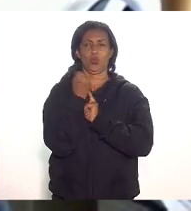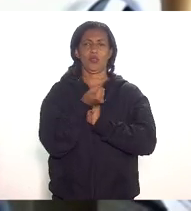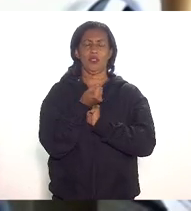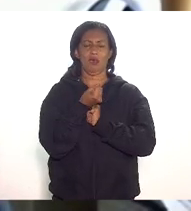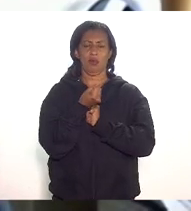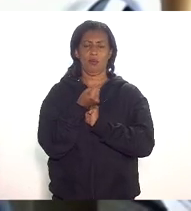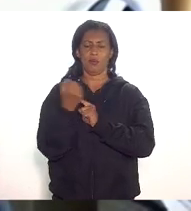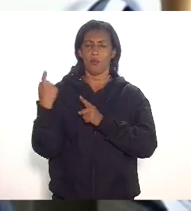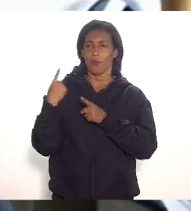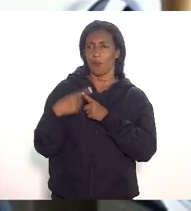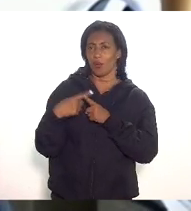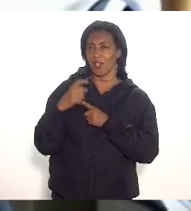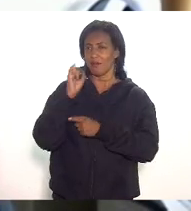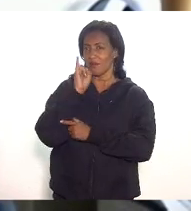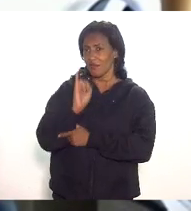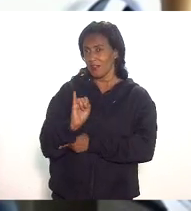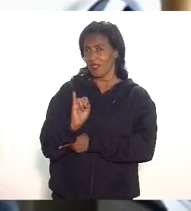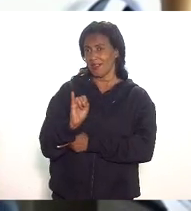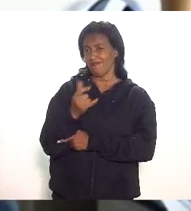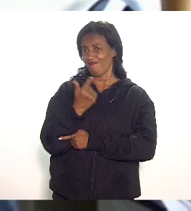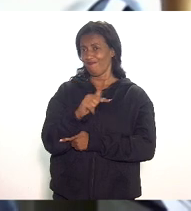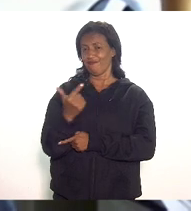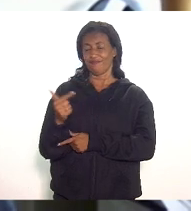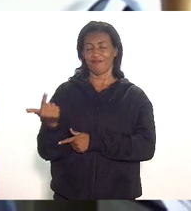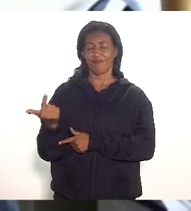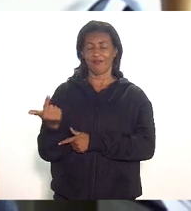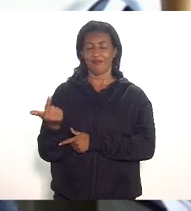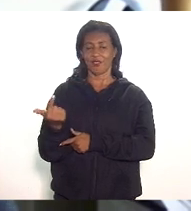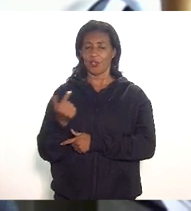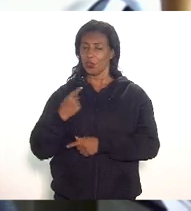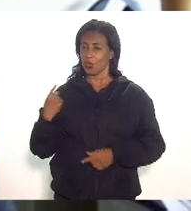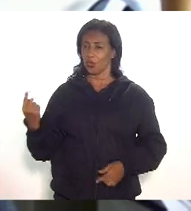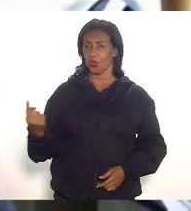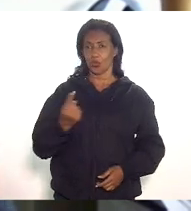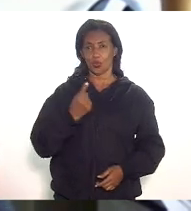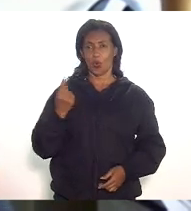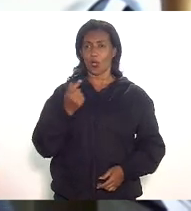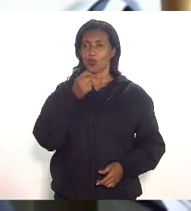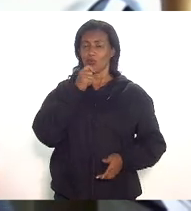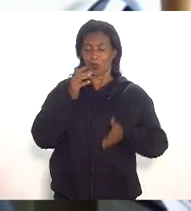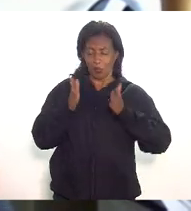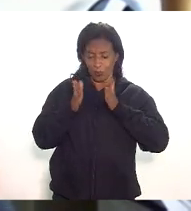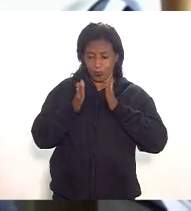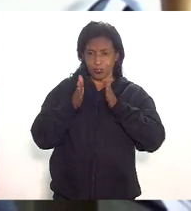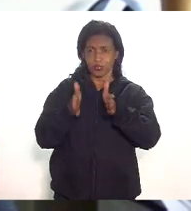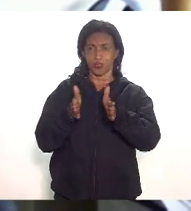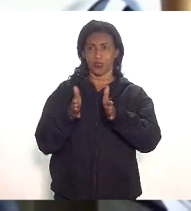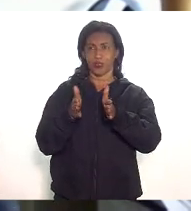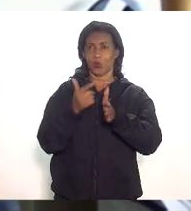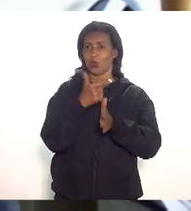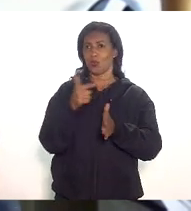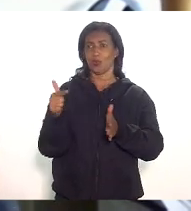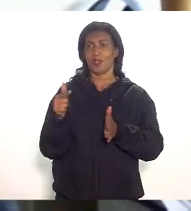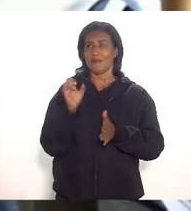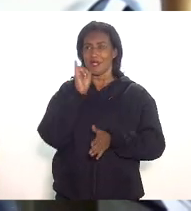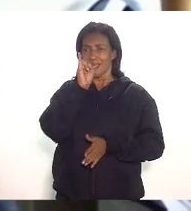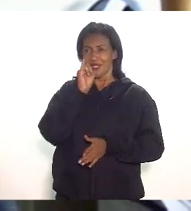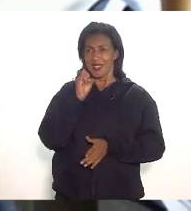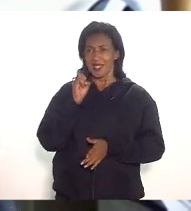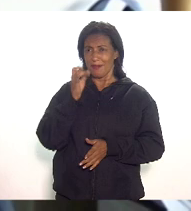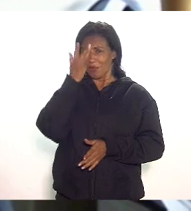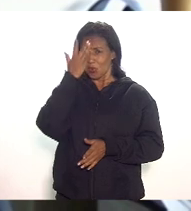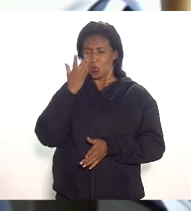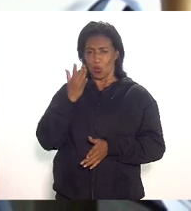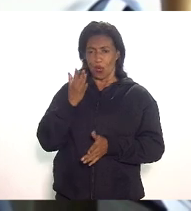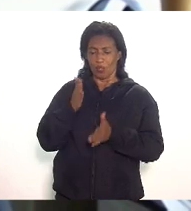porque isso é isso doutora Karina nós não temos rumo e quem não tem rumo não vai